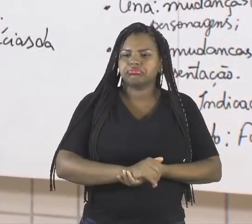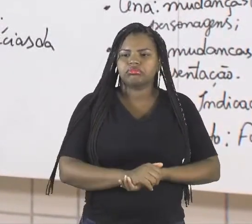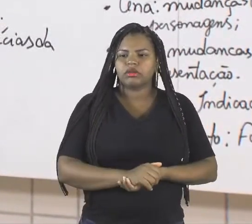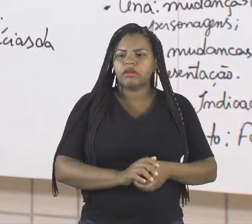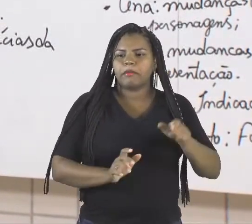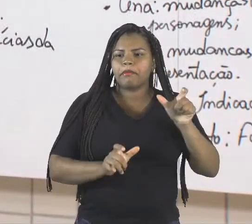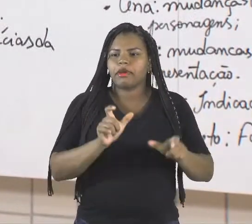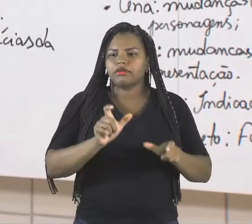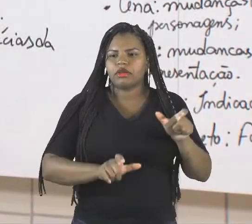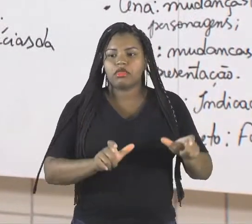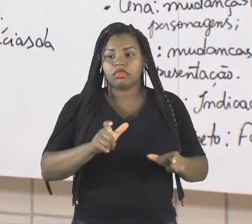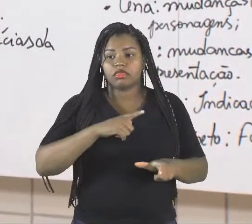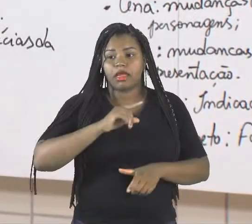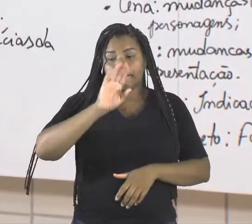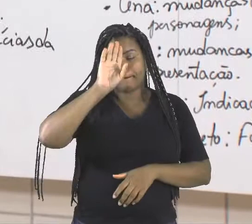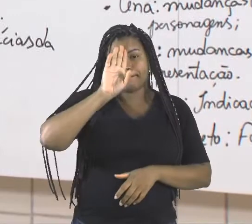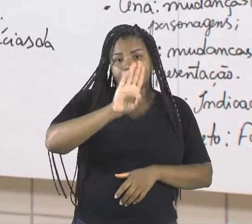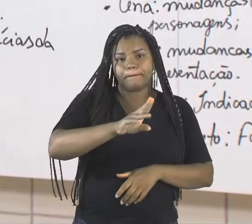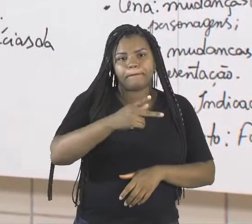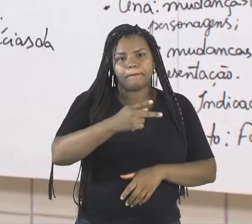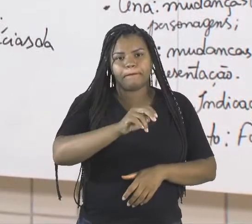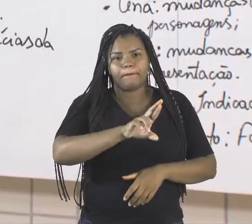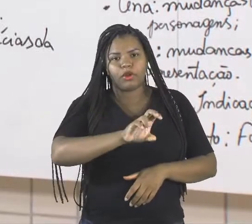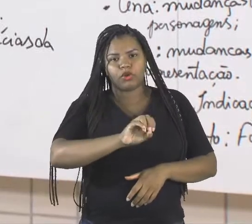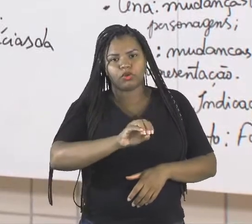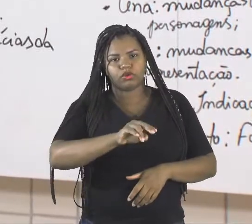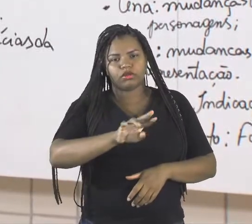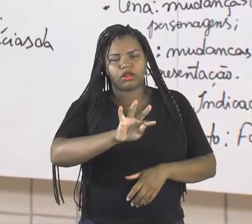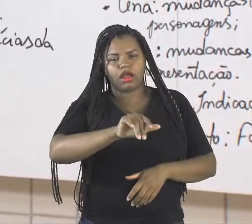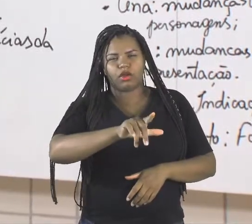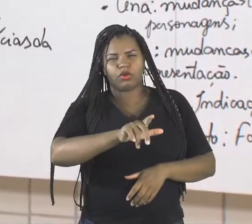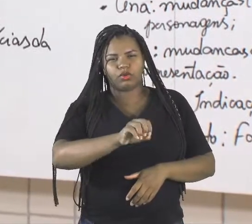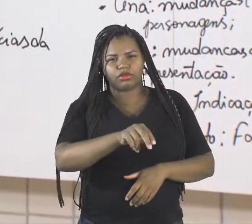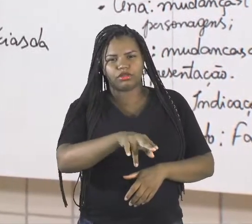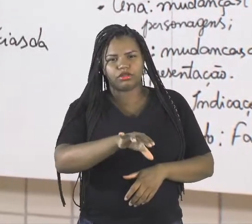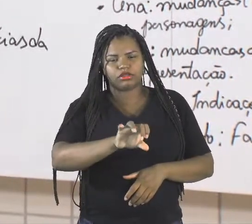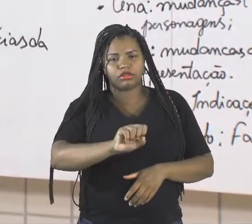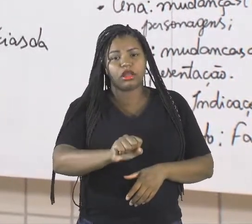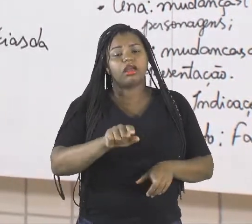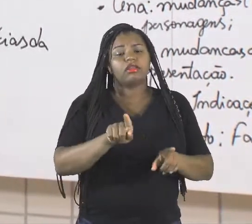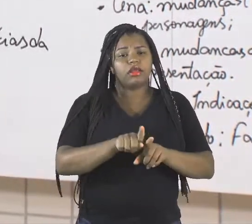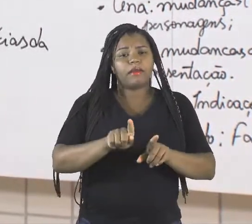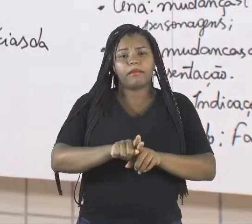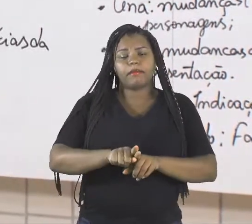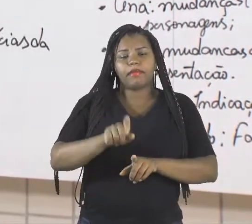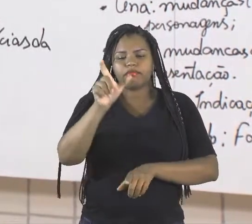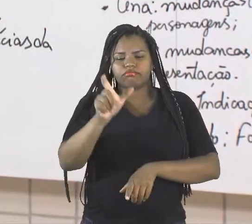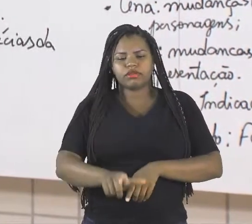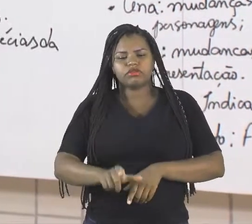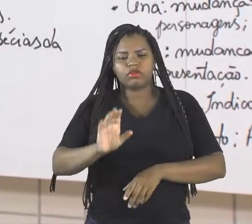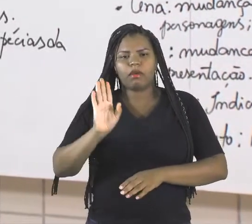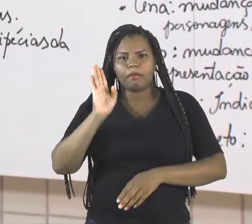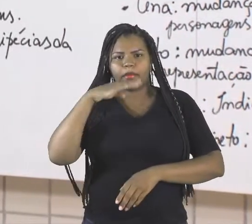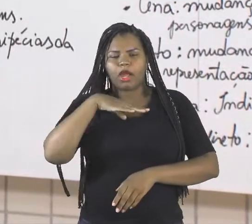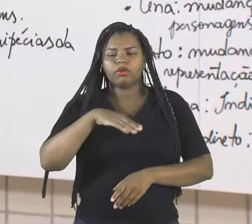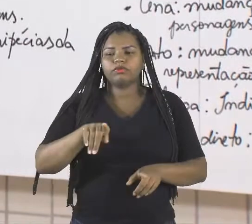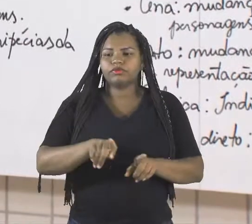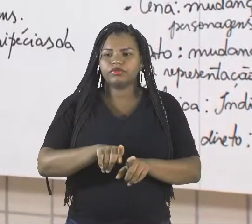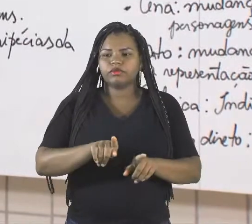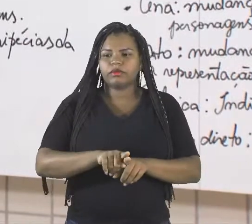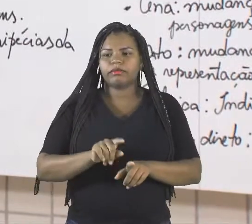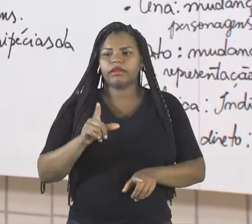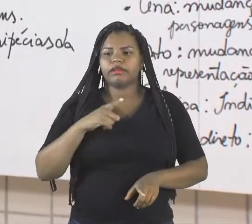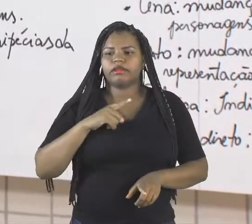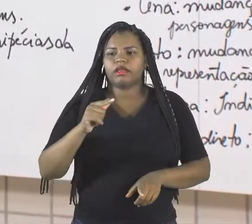principais, que é o protagonista e o antagonista. Tenho os secundários e também tenho os figurinistas, os